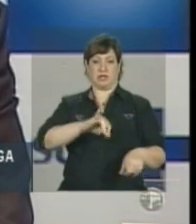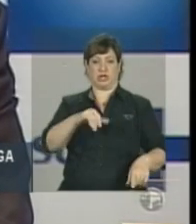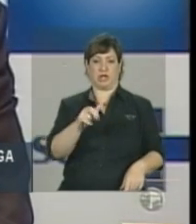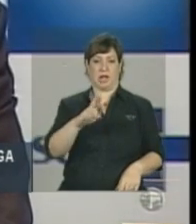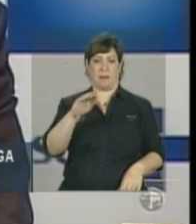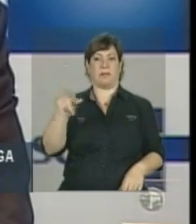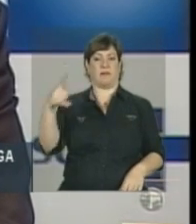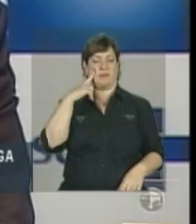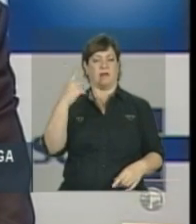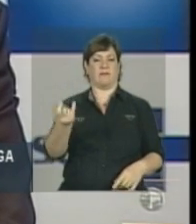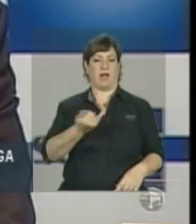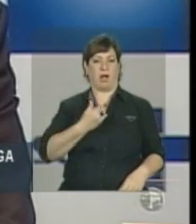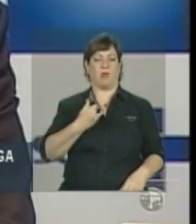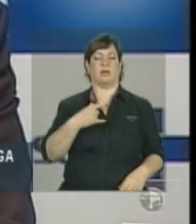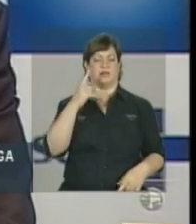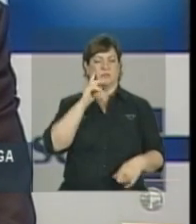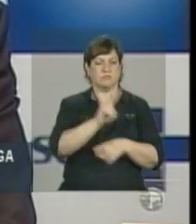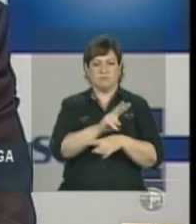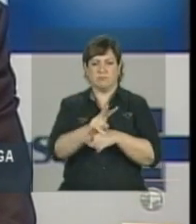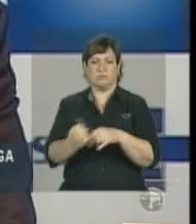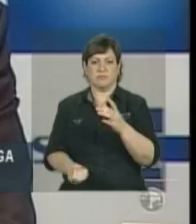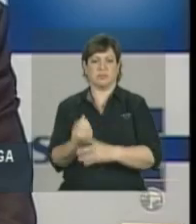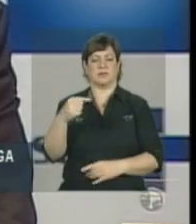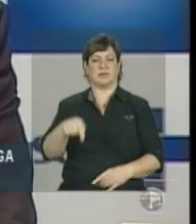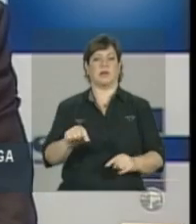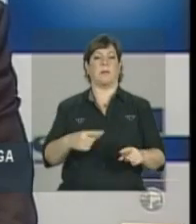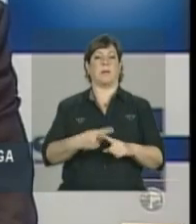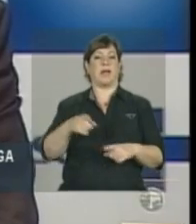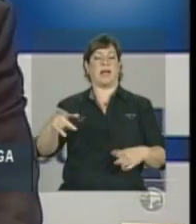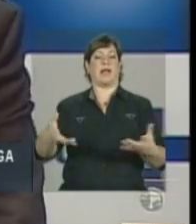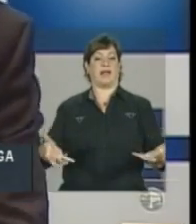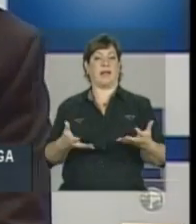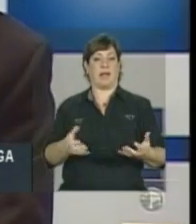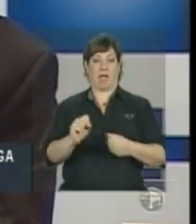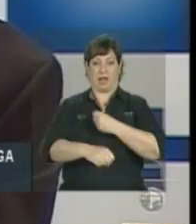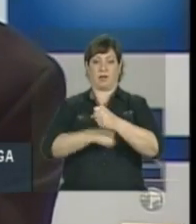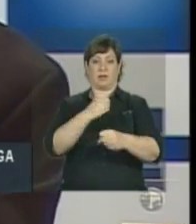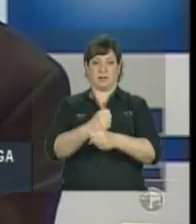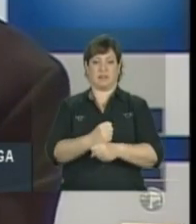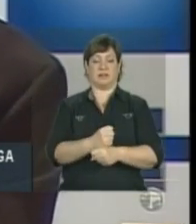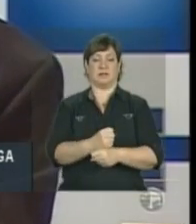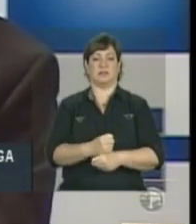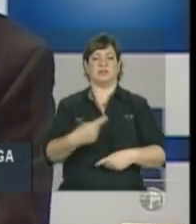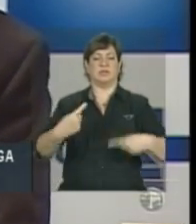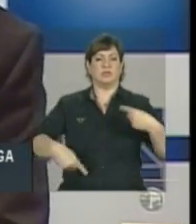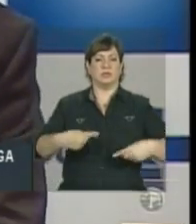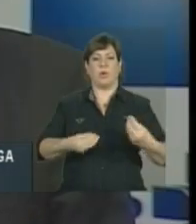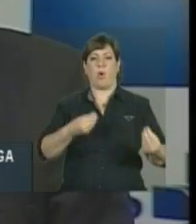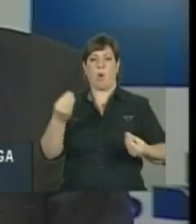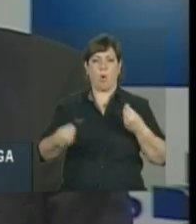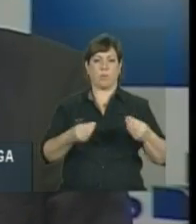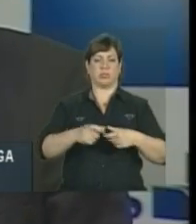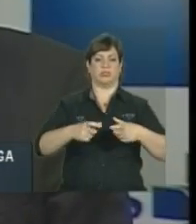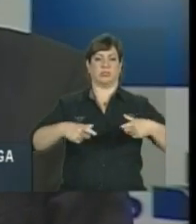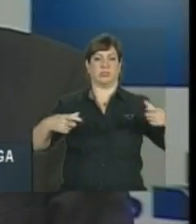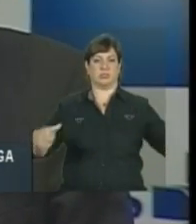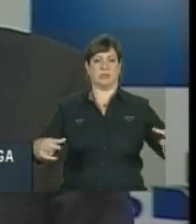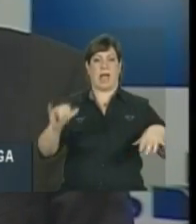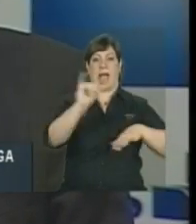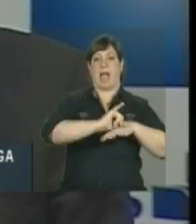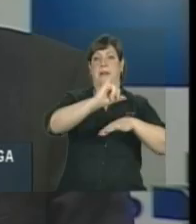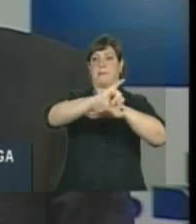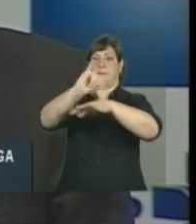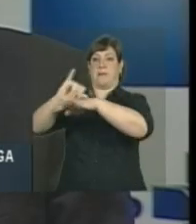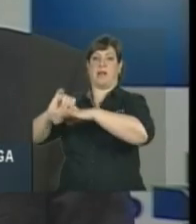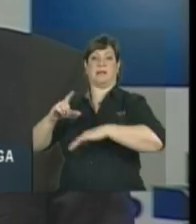que ele está acompanhando muito de perto essa implantação, porque ele quer, já no ano que vem, Jarbas, discutir de ampliar para as capitais.